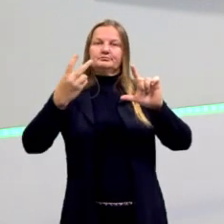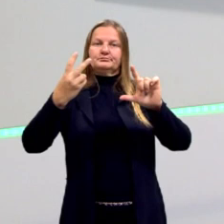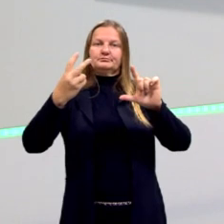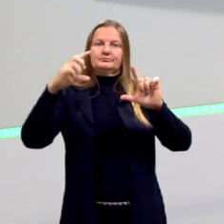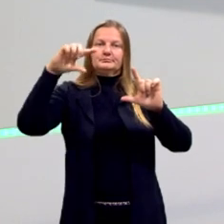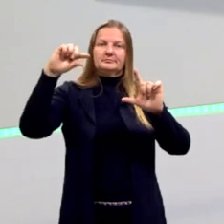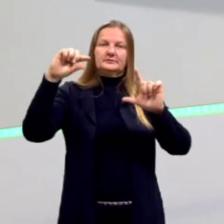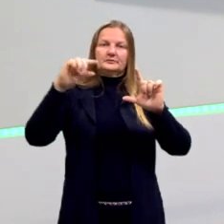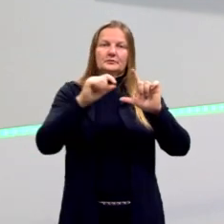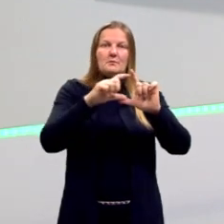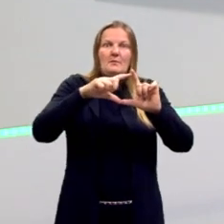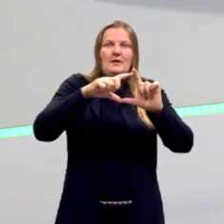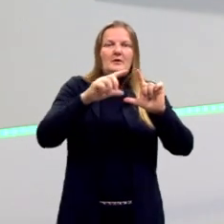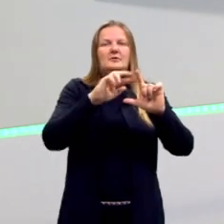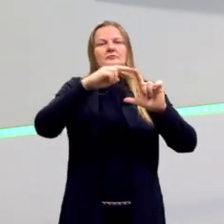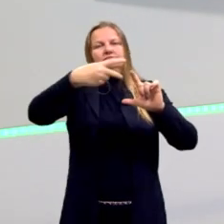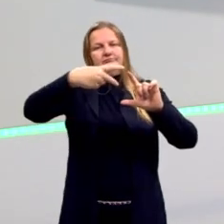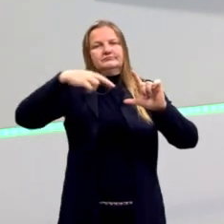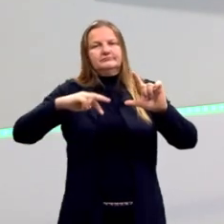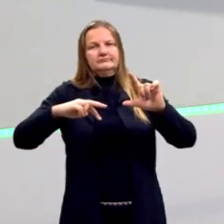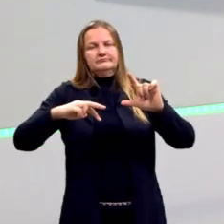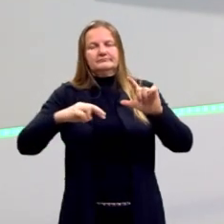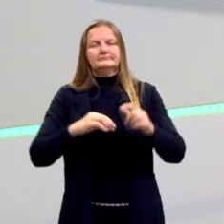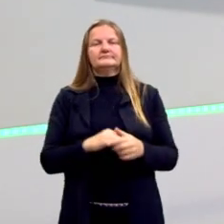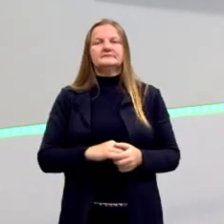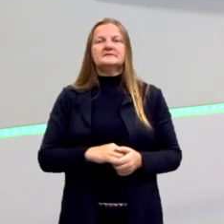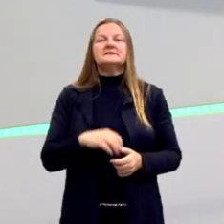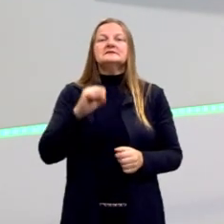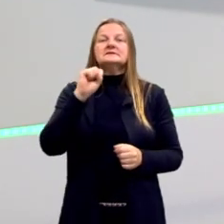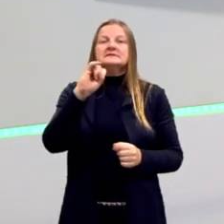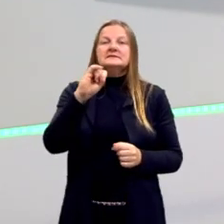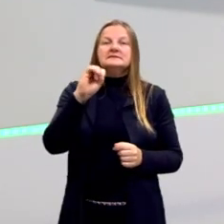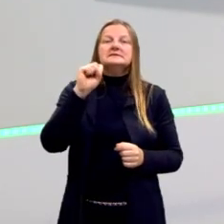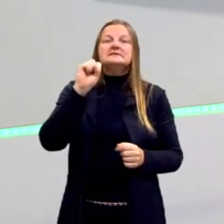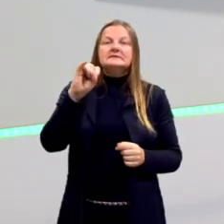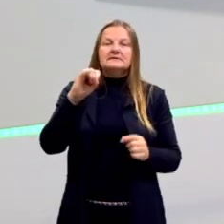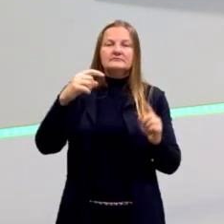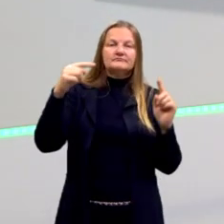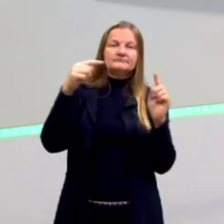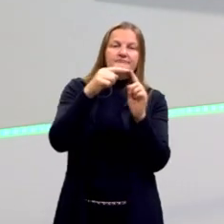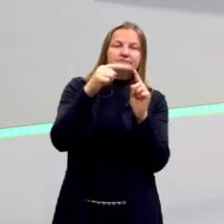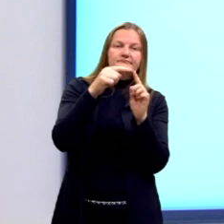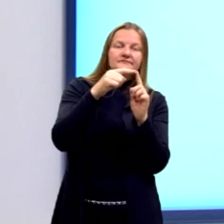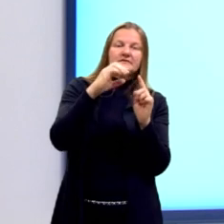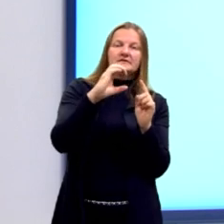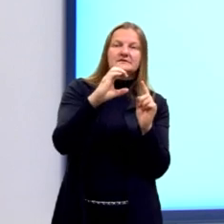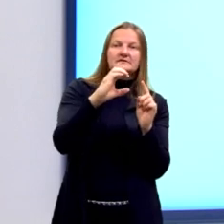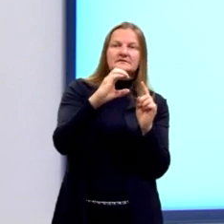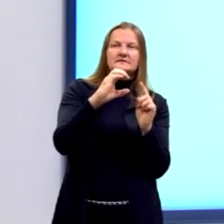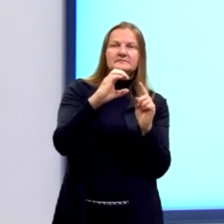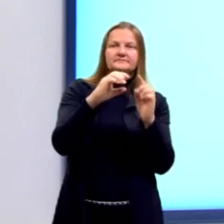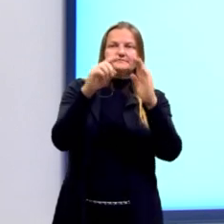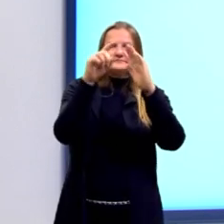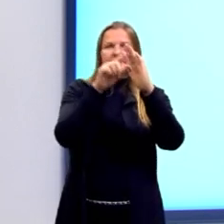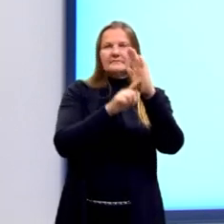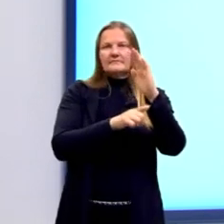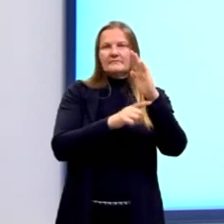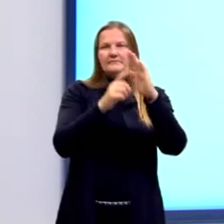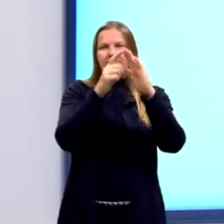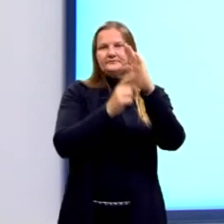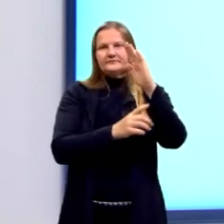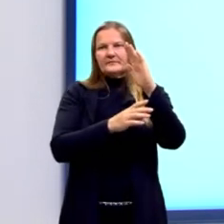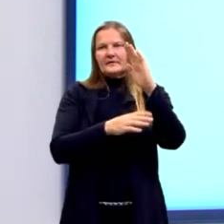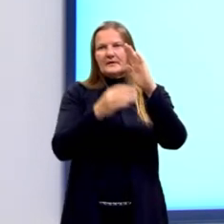Então, sabemos que se o vértice C é o menor ângulo, ele fica oposto ao menor lado, que seria